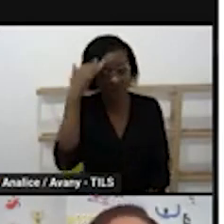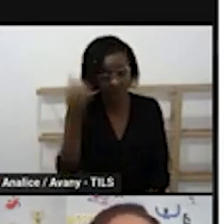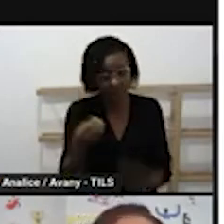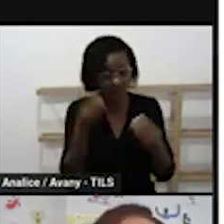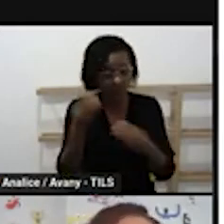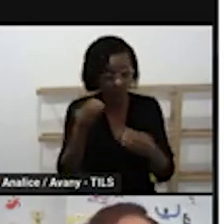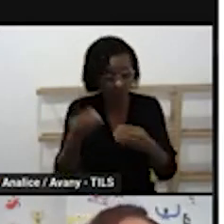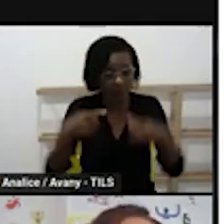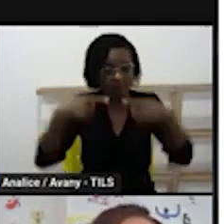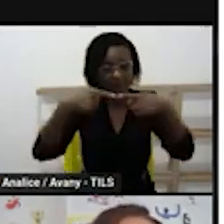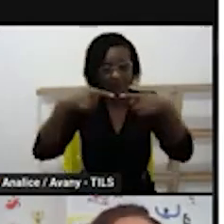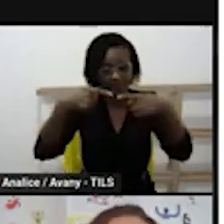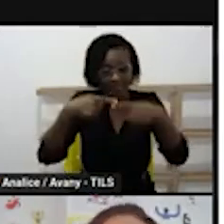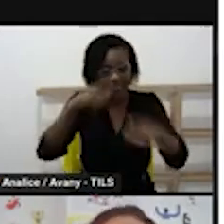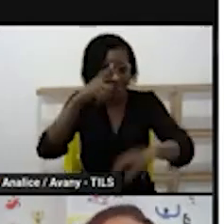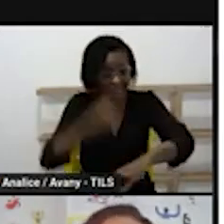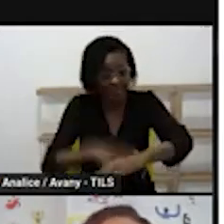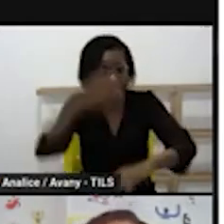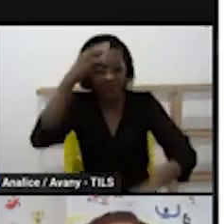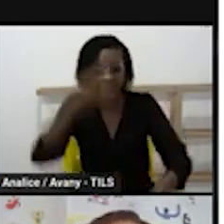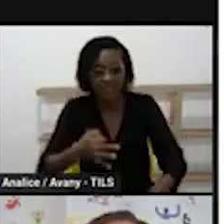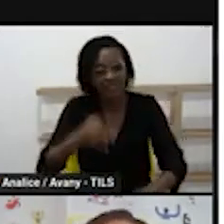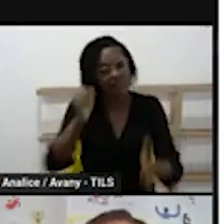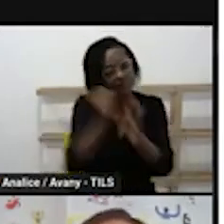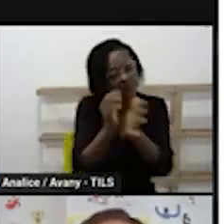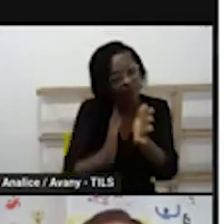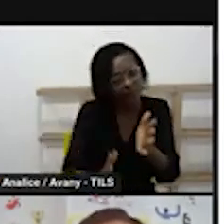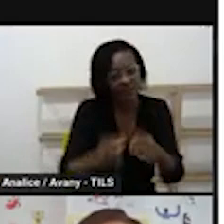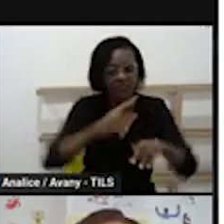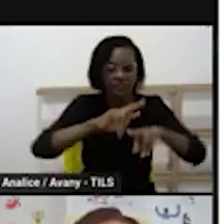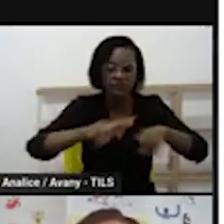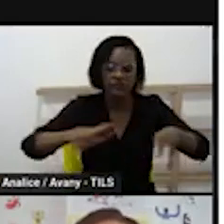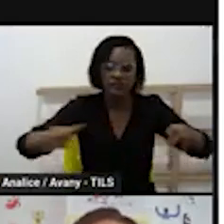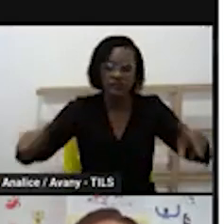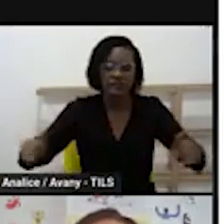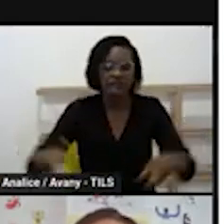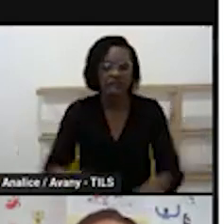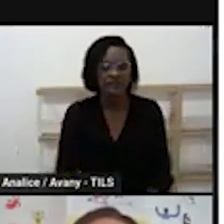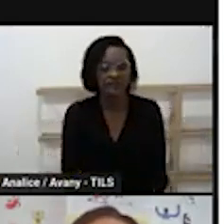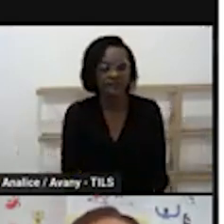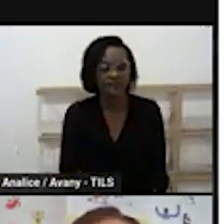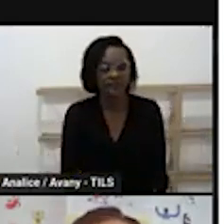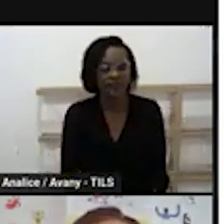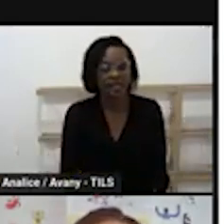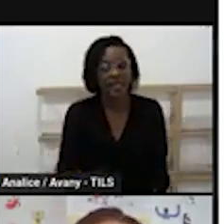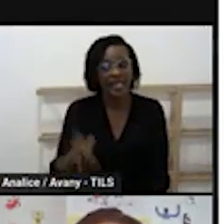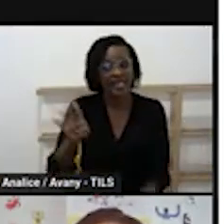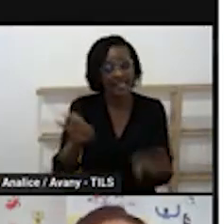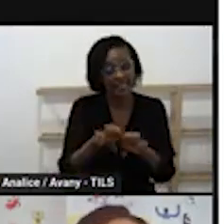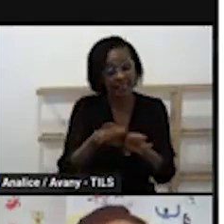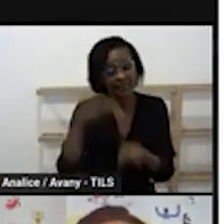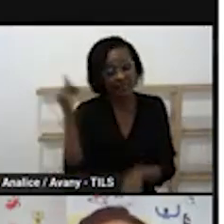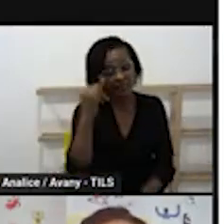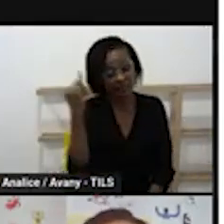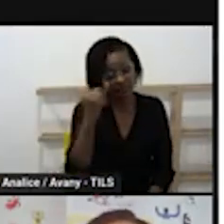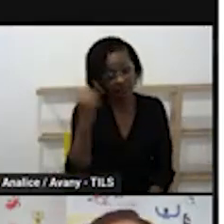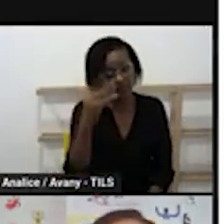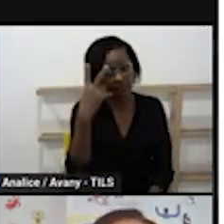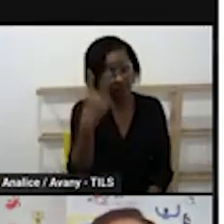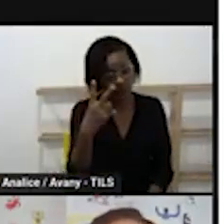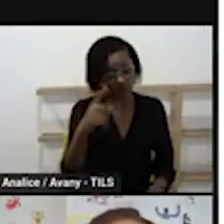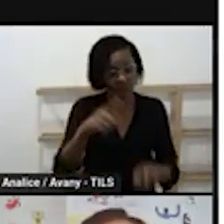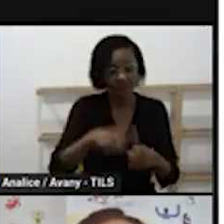A segurança, vocês falaram muito bem aí que a rotina dessa segurança pra criança e para o professor, perfeito.